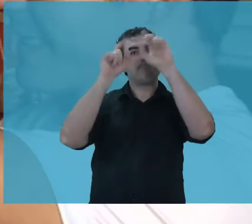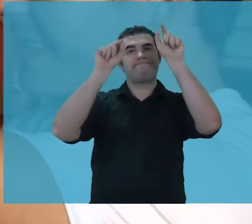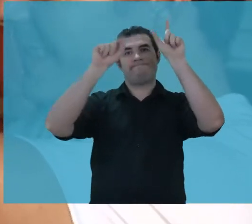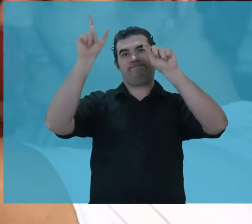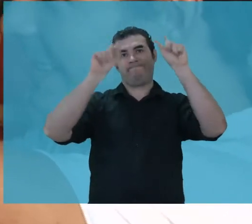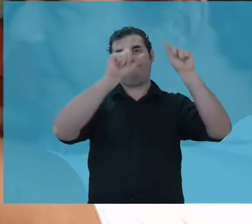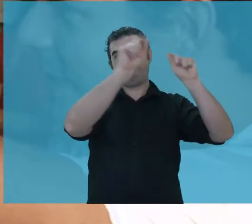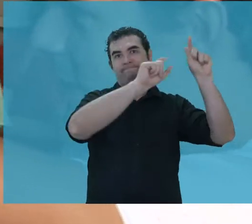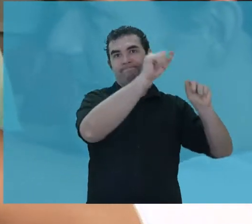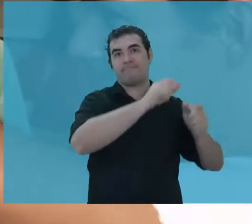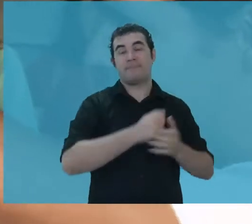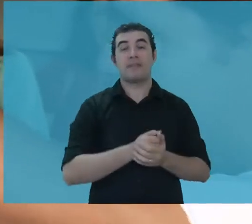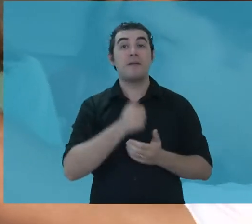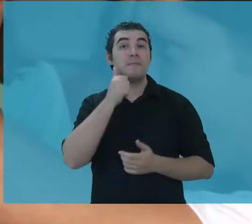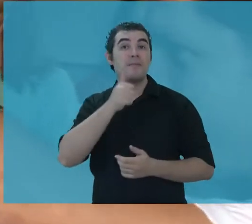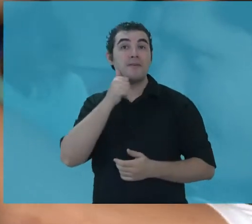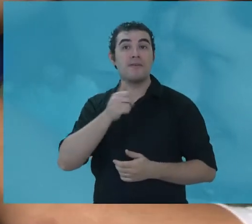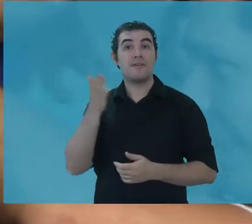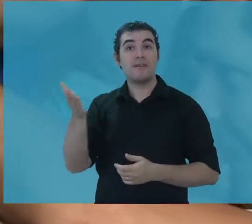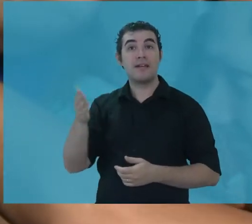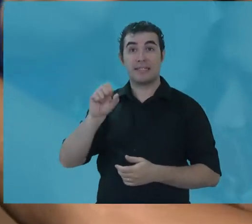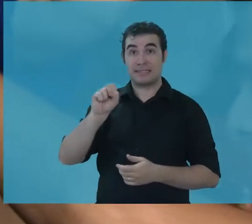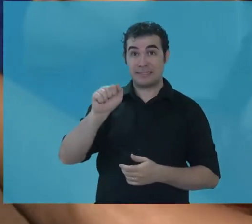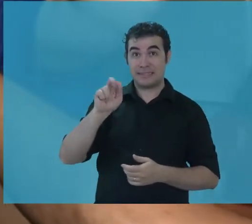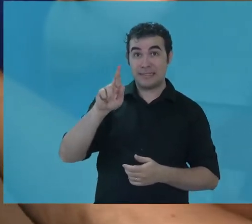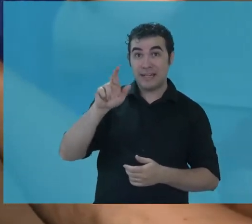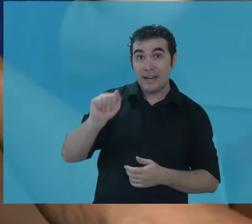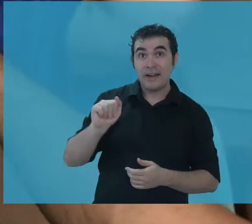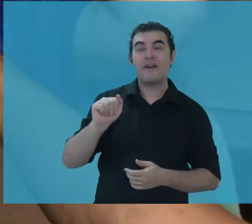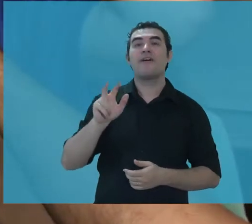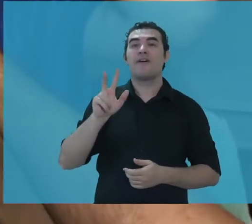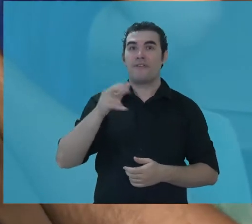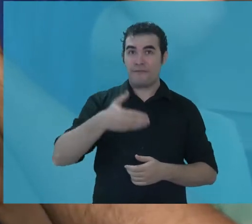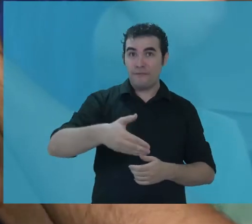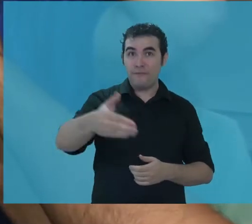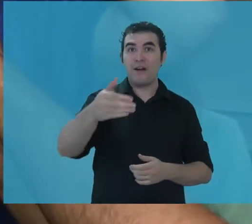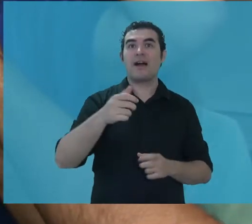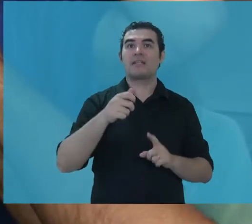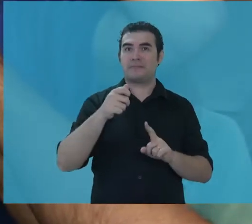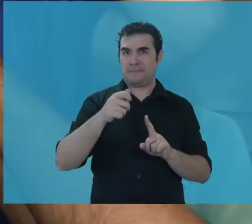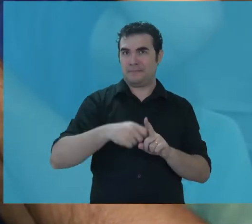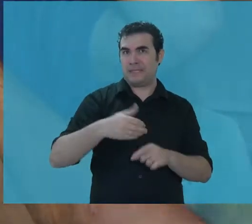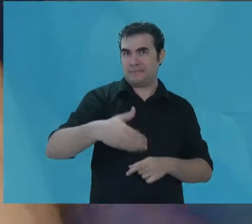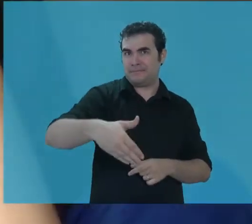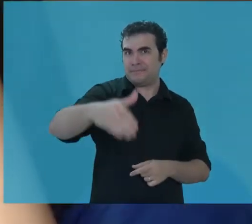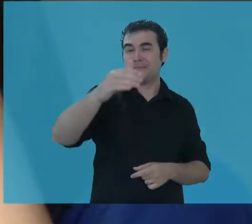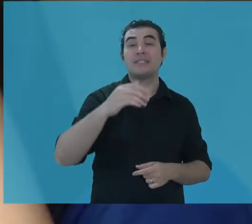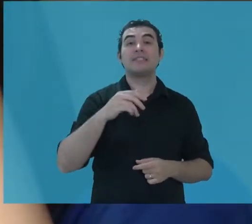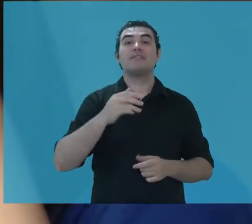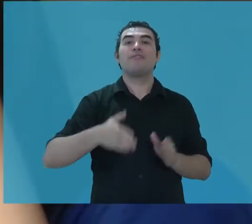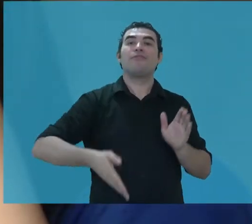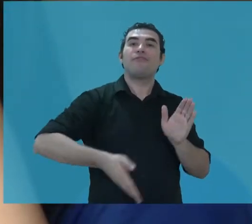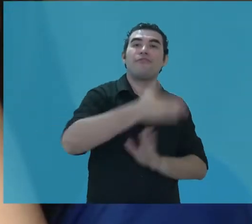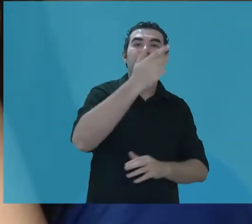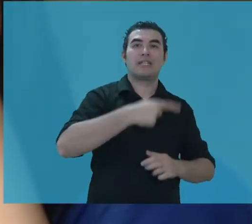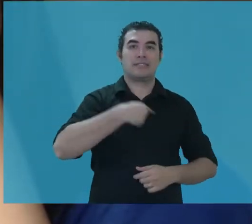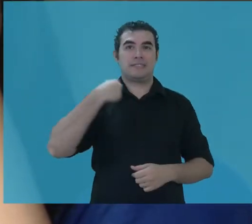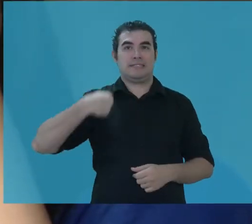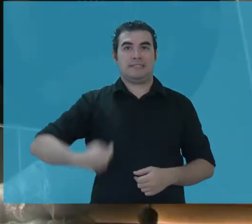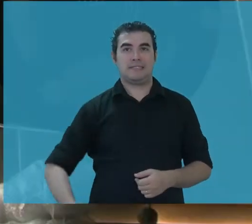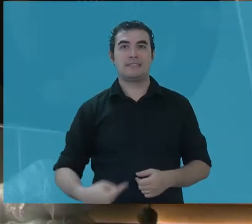Sara tem 17 anos. Em novembro, estará na China para disputar a Olimpíada Internacional de Astronomia e